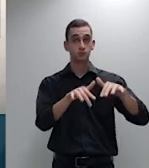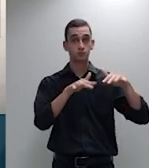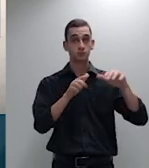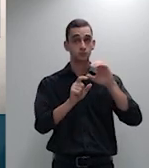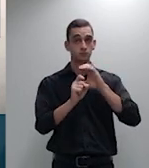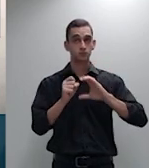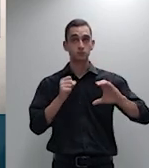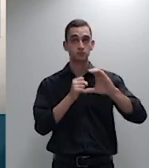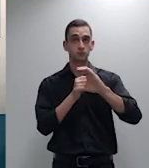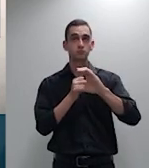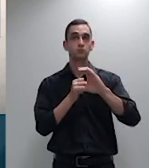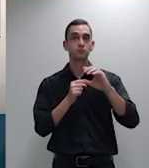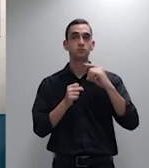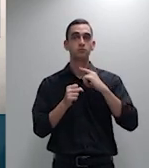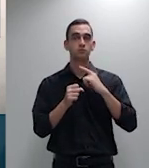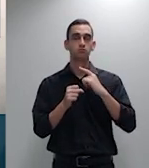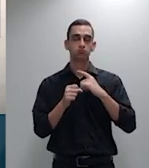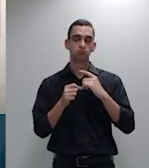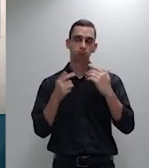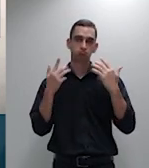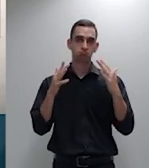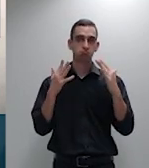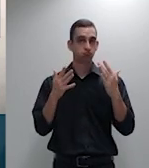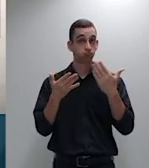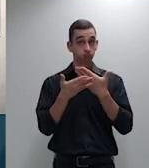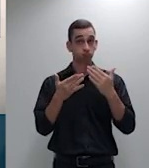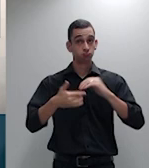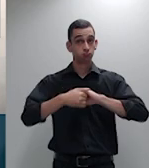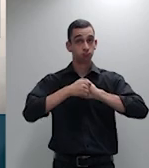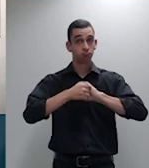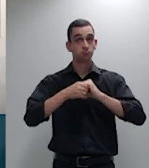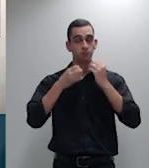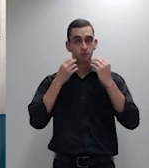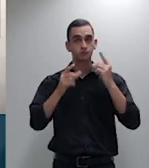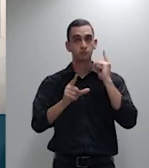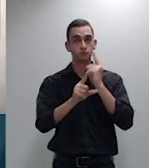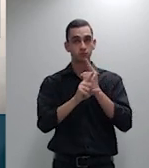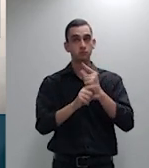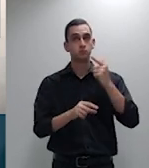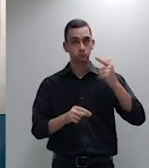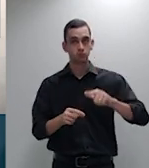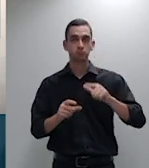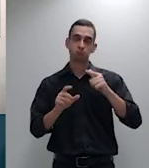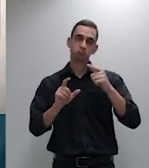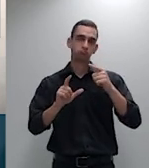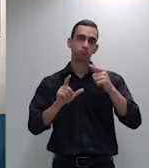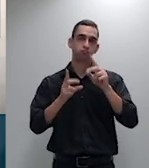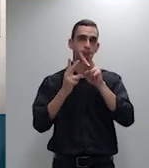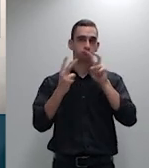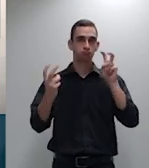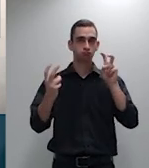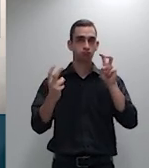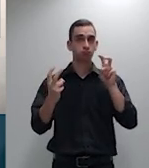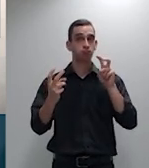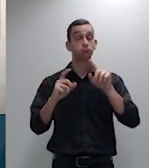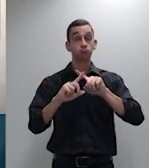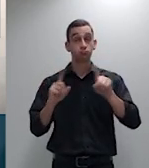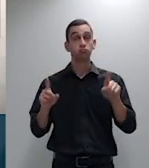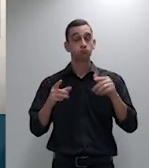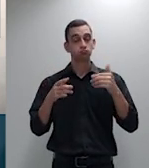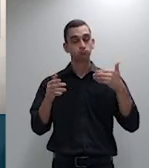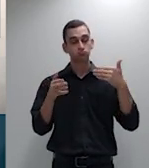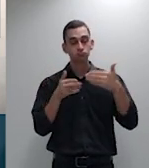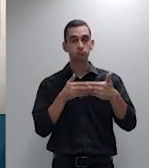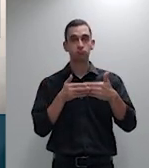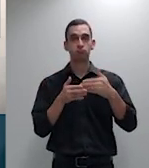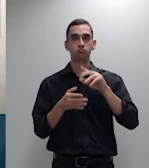é um muito bom revê-los, ainda que de maneira virtual. Em breve estaremos de novo juntos